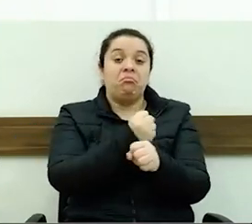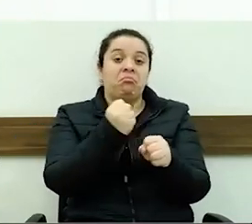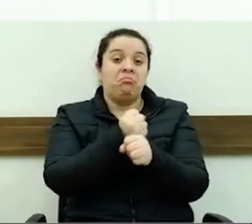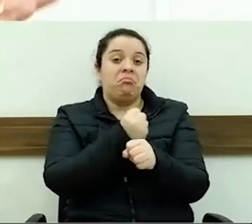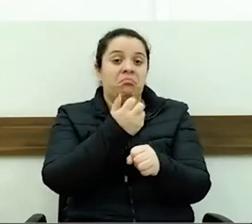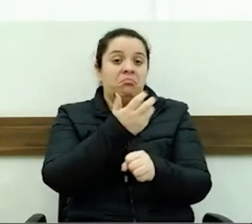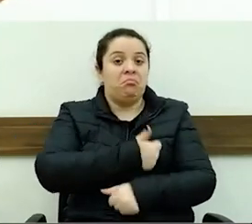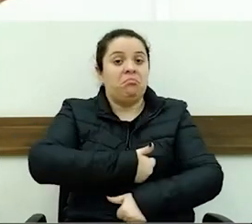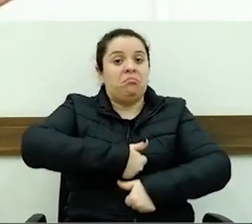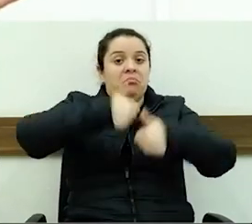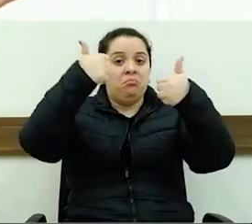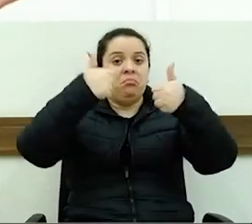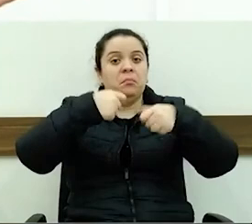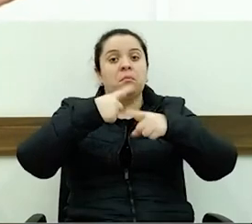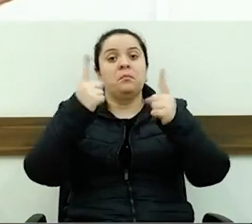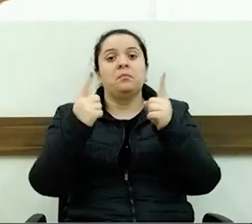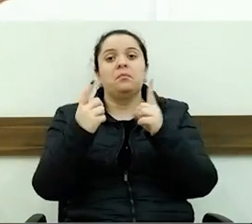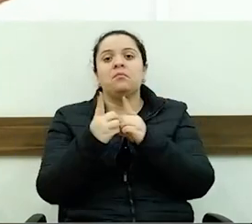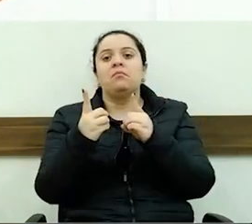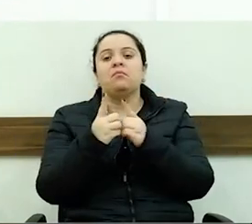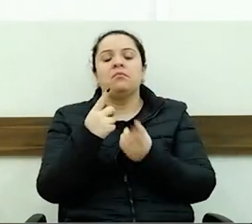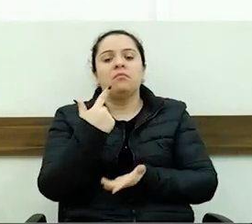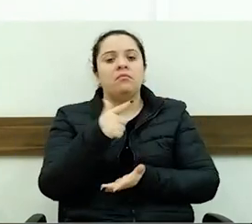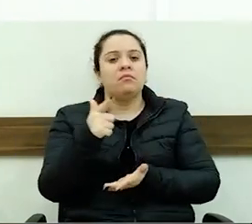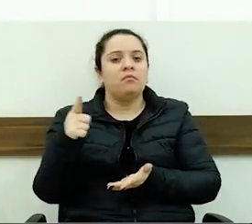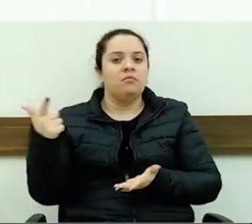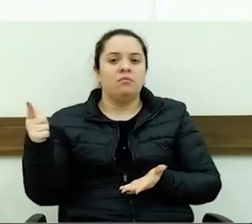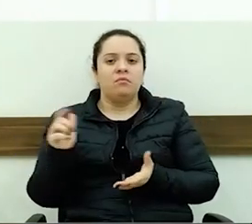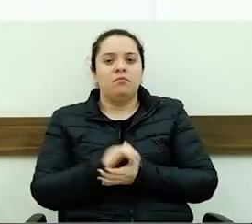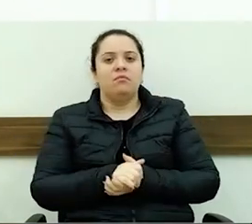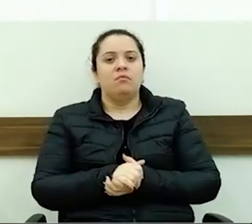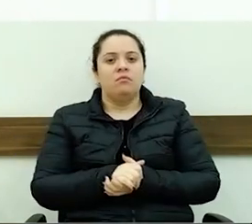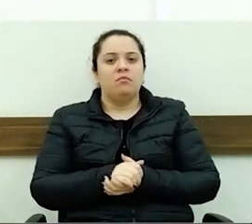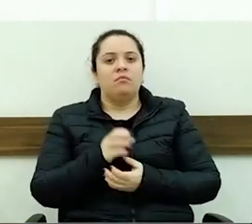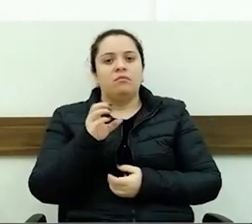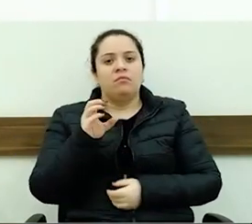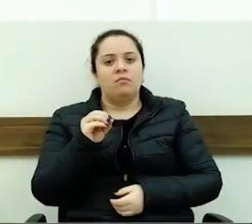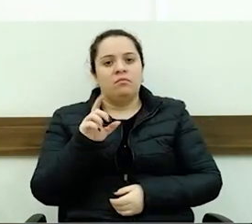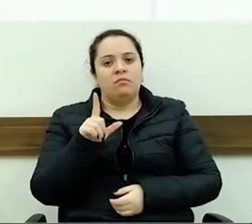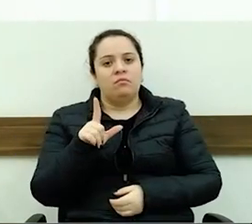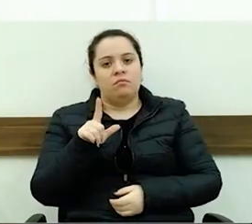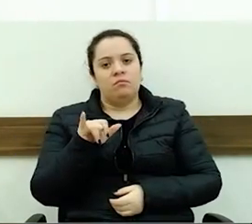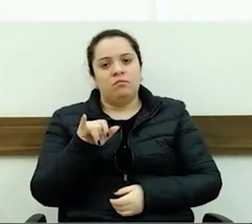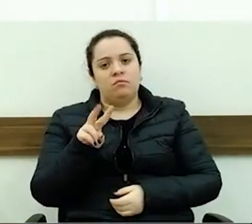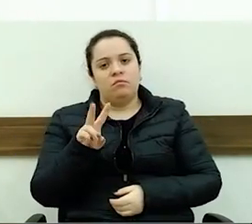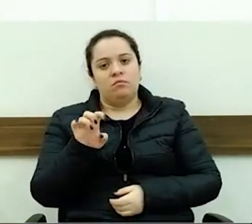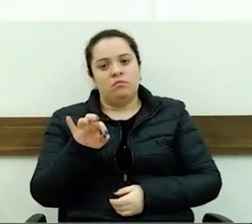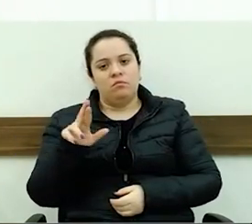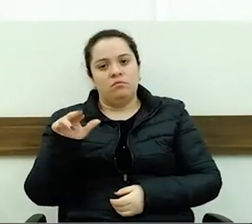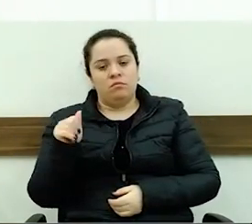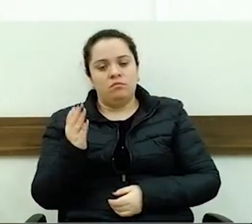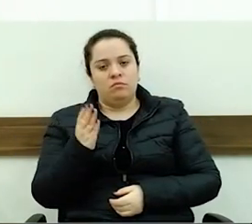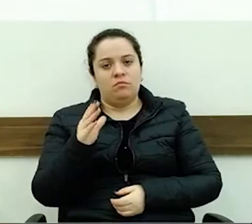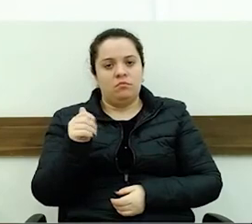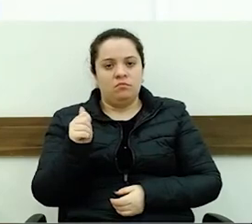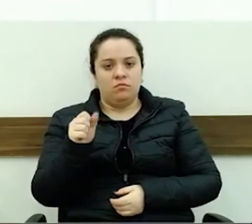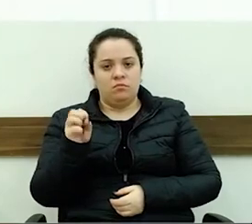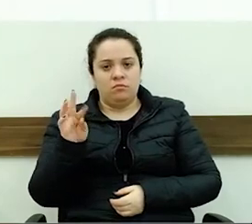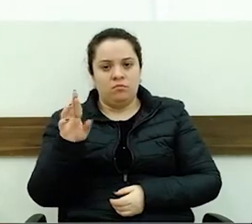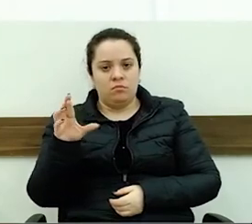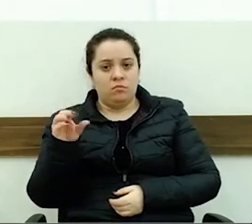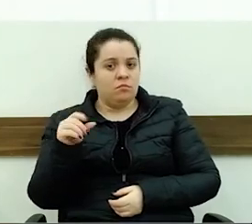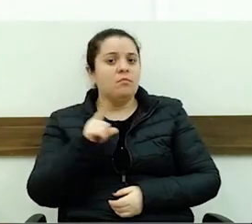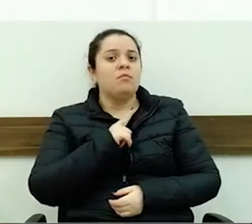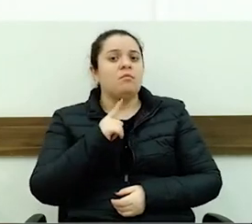e nós não temos atendimento. Não vejo. Oliveira Castro, nosso distrito agora foi, agora há pouco dia foi entregue, revitalizado,